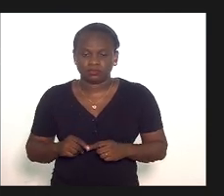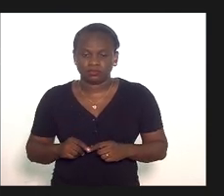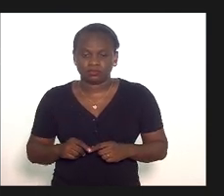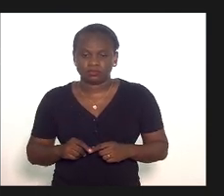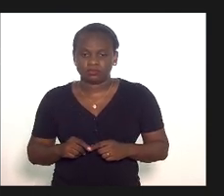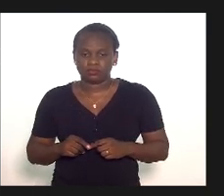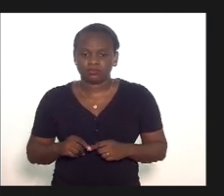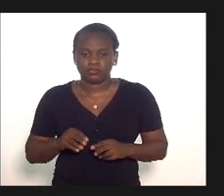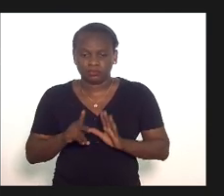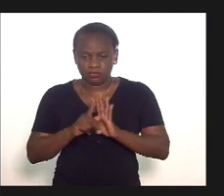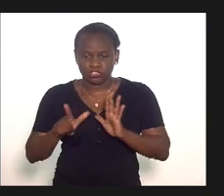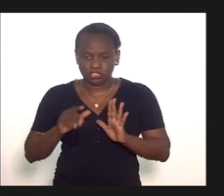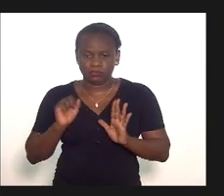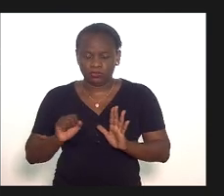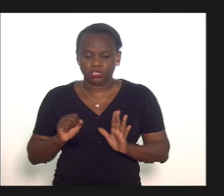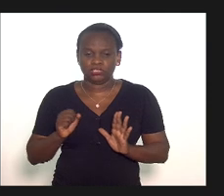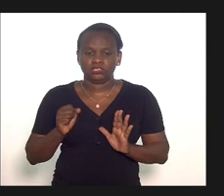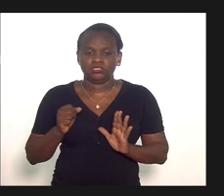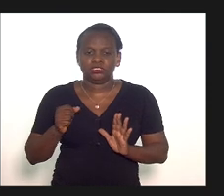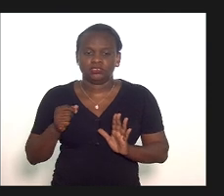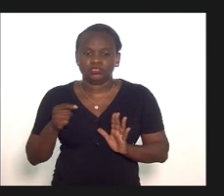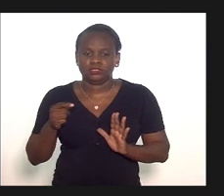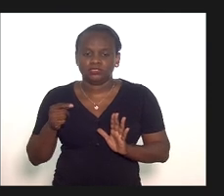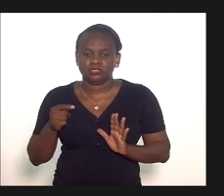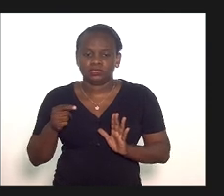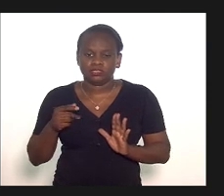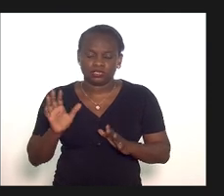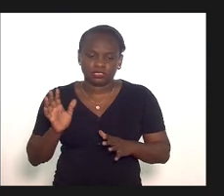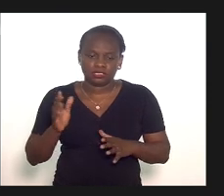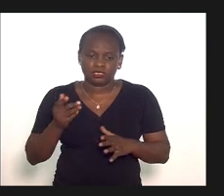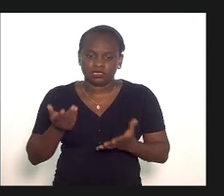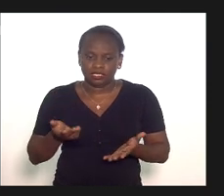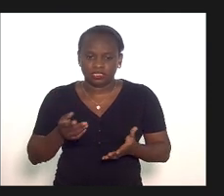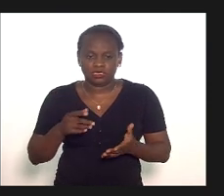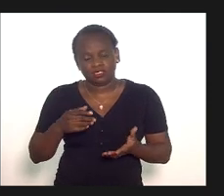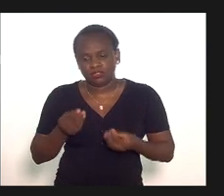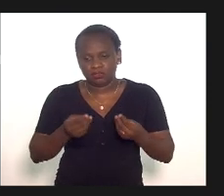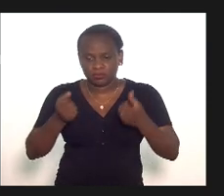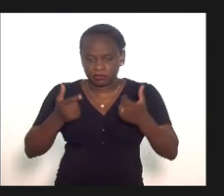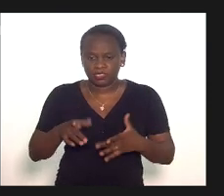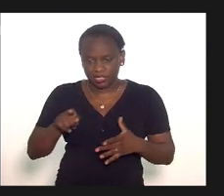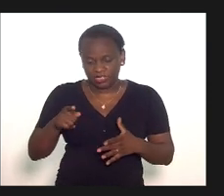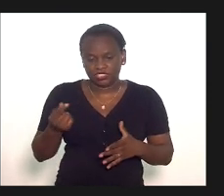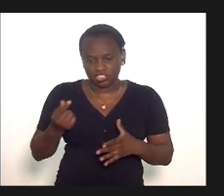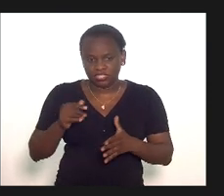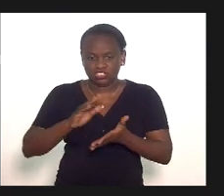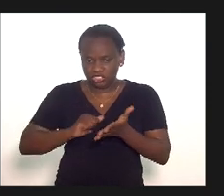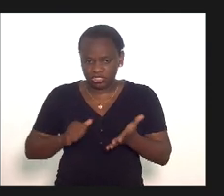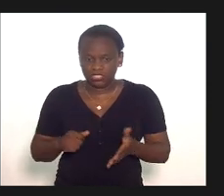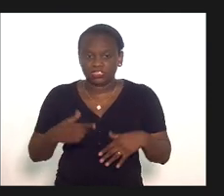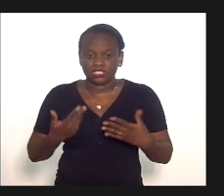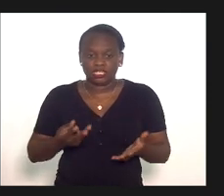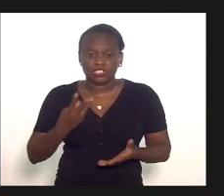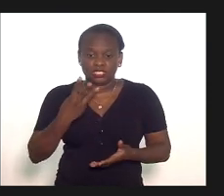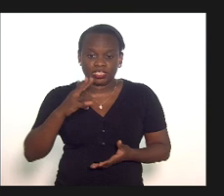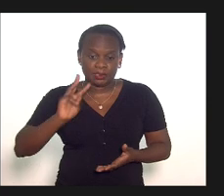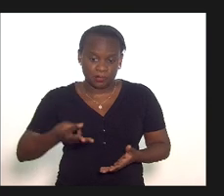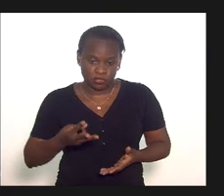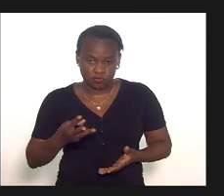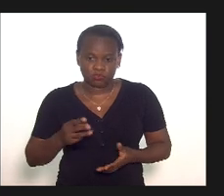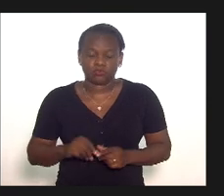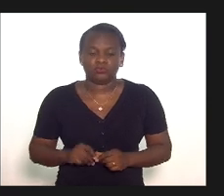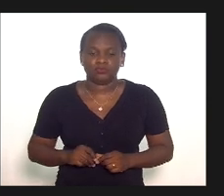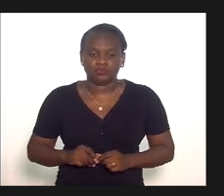esse projeto ele pode essa contrapartida vamos dizer assim então esse valor seria de 3 mil reais